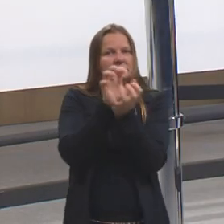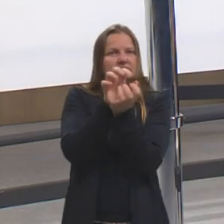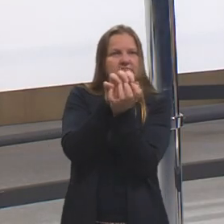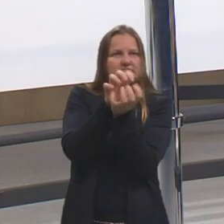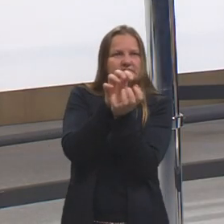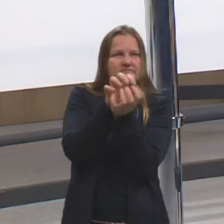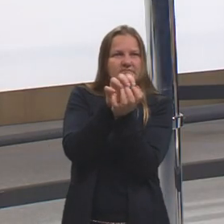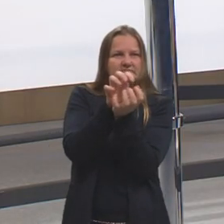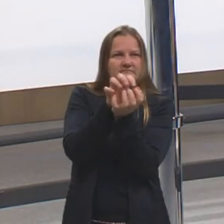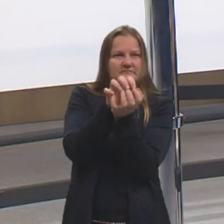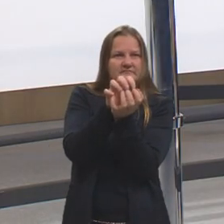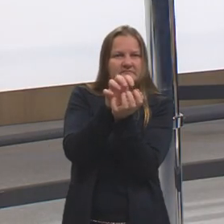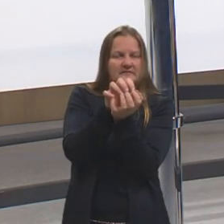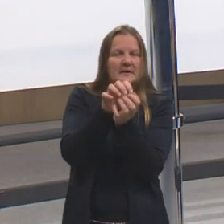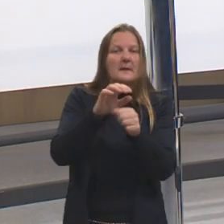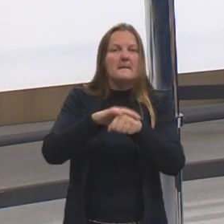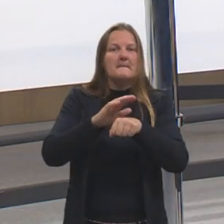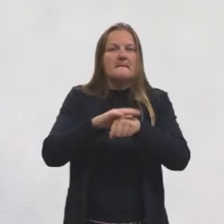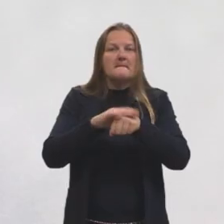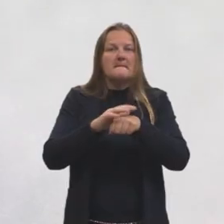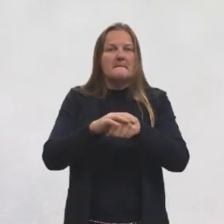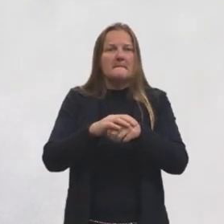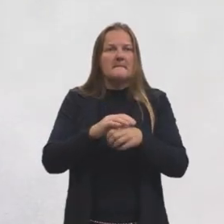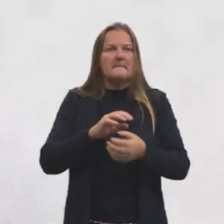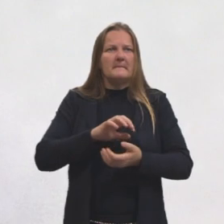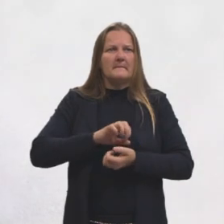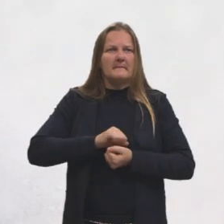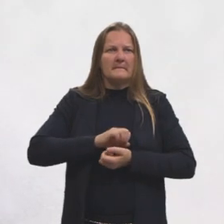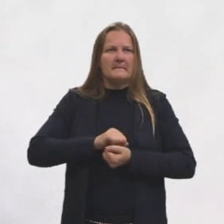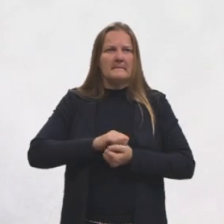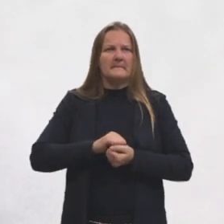triturar, quanto mais a pessoa mastiga,